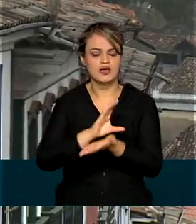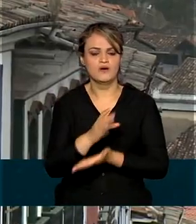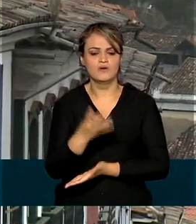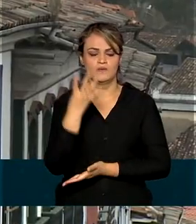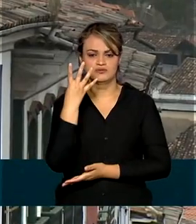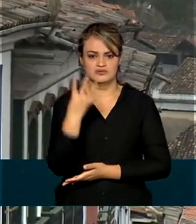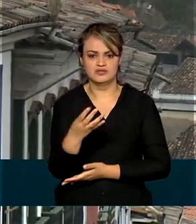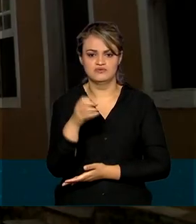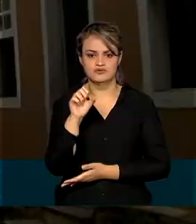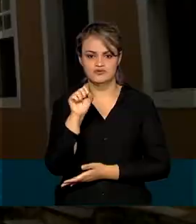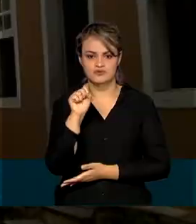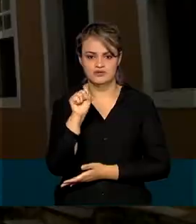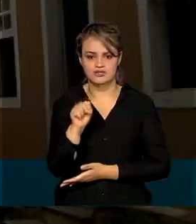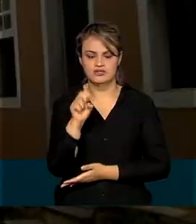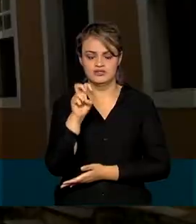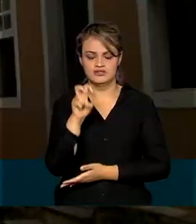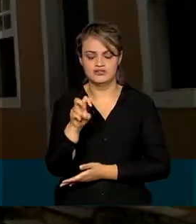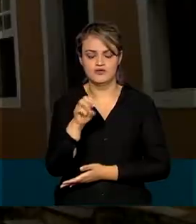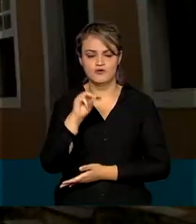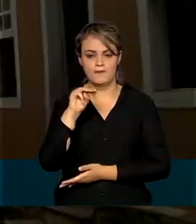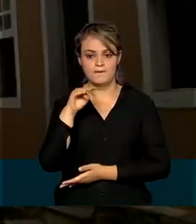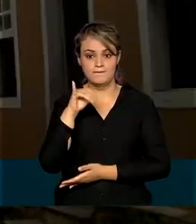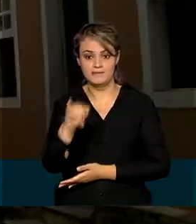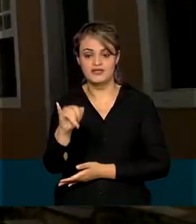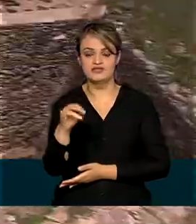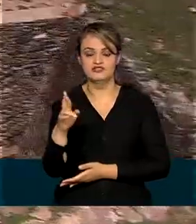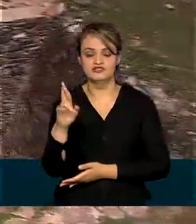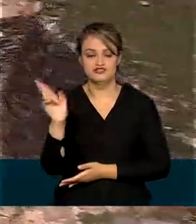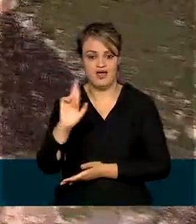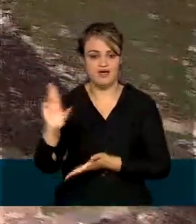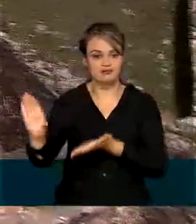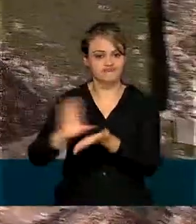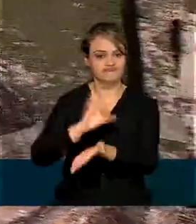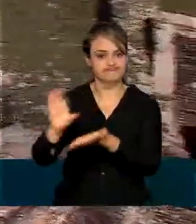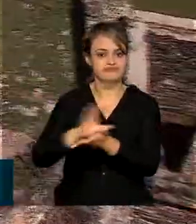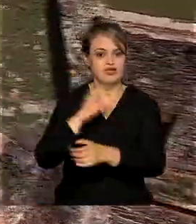485 bilhões em investimentos nos próximos anos. próximos anos.